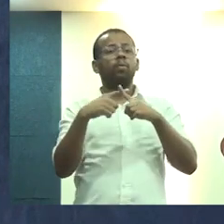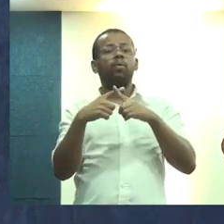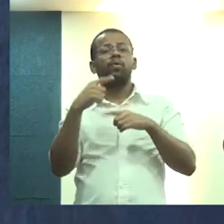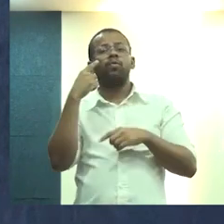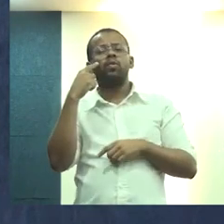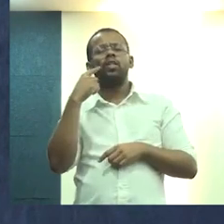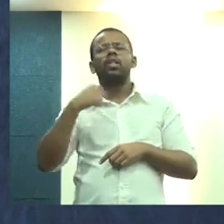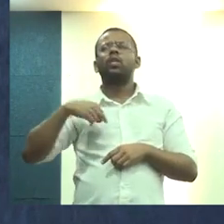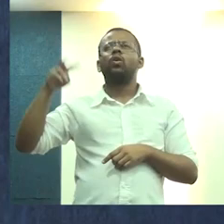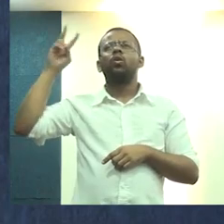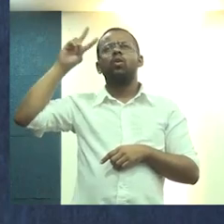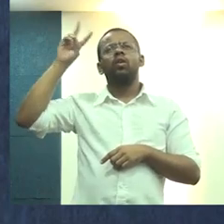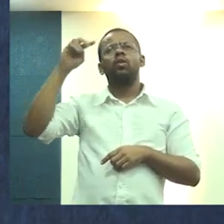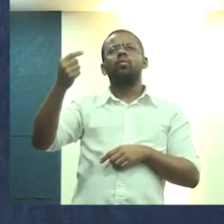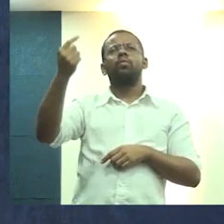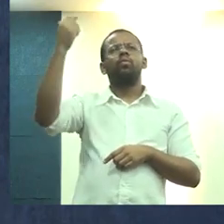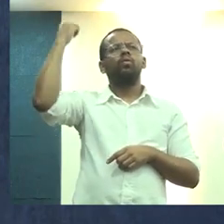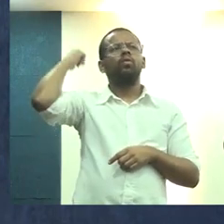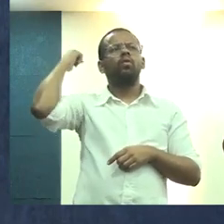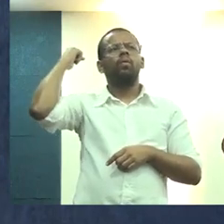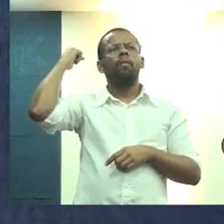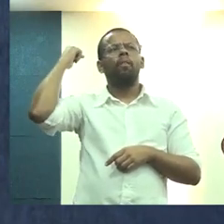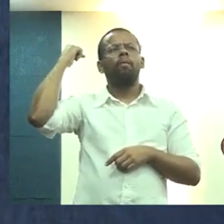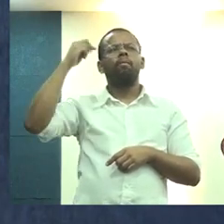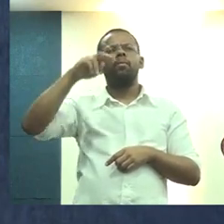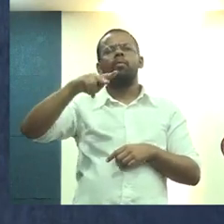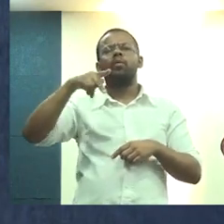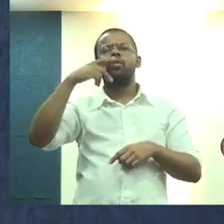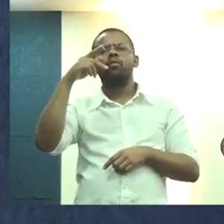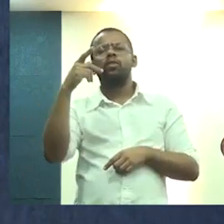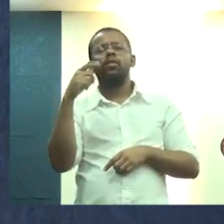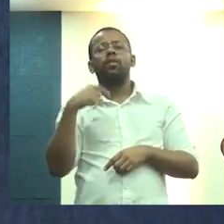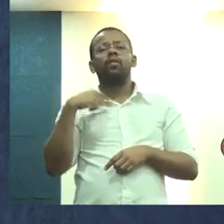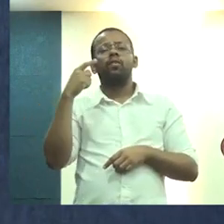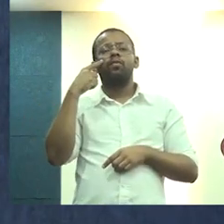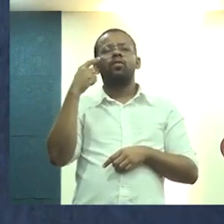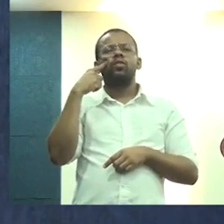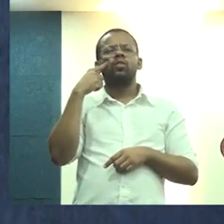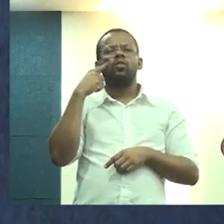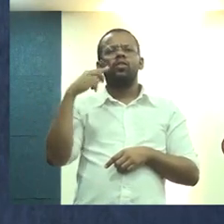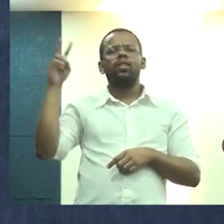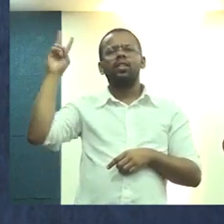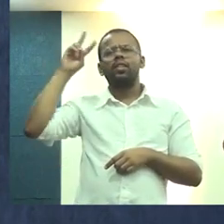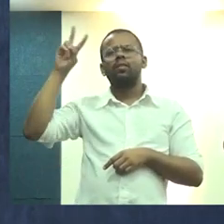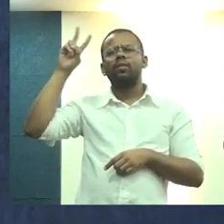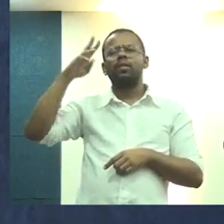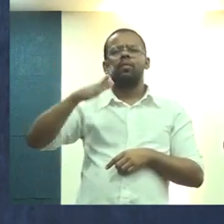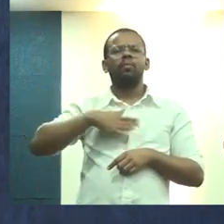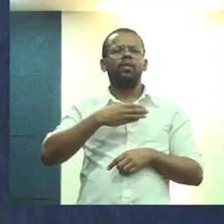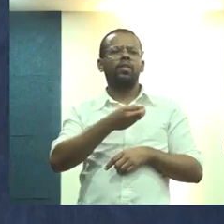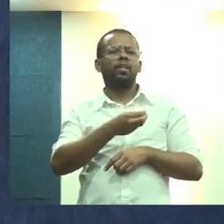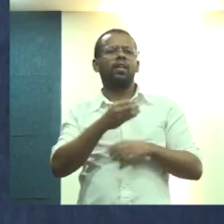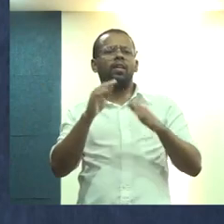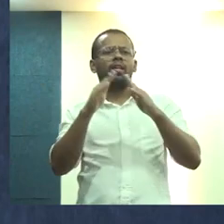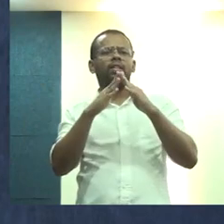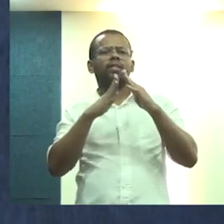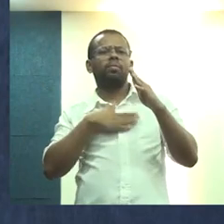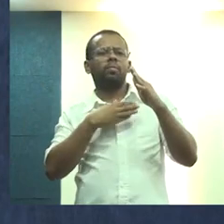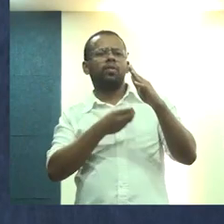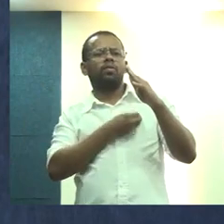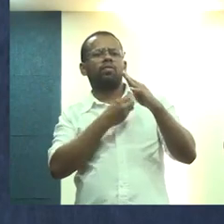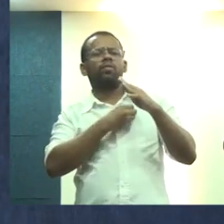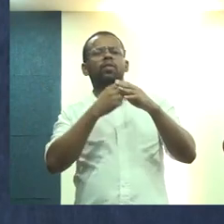porque eu me lembro, e aí eu posso estar equivocada, você veja aí, mas eu lembro quando o Minha Casa Minha Vida, em 2009,